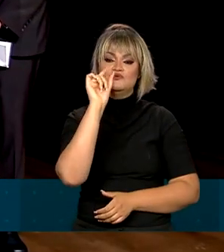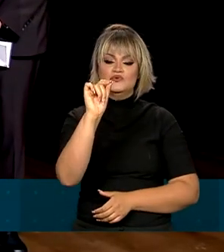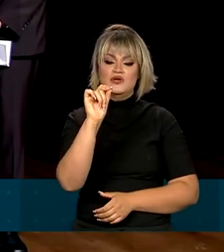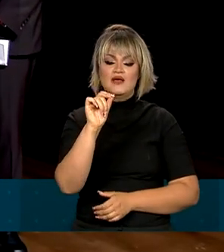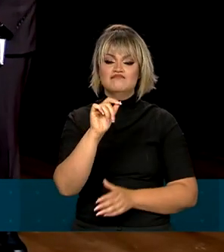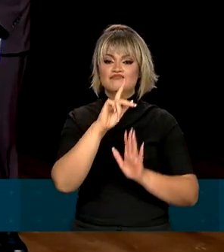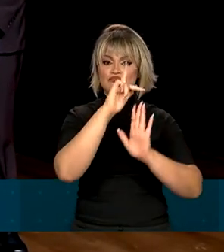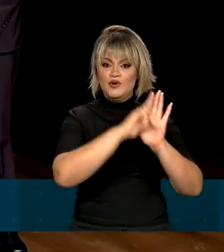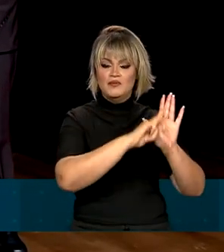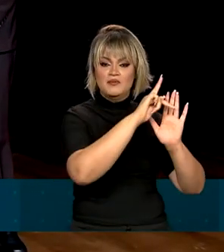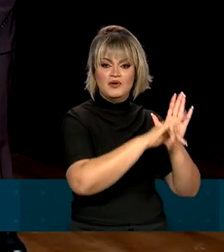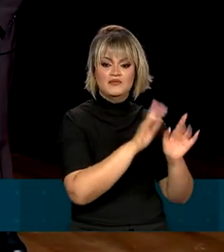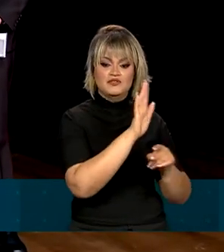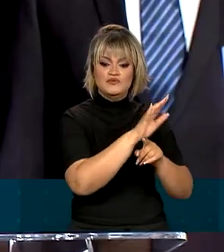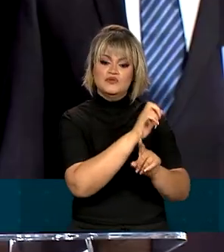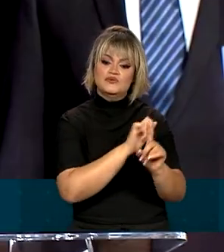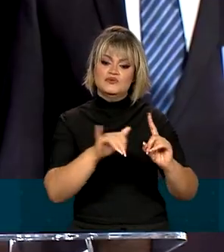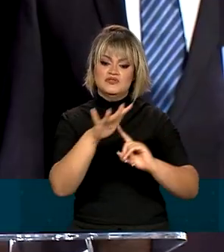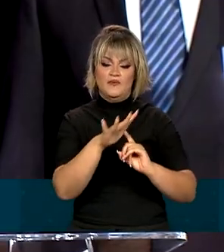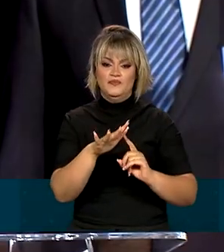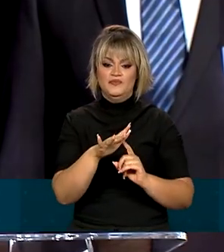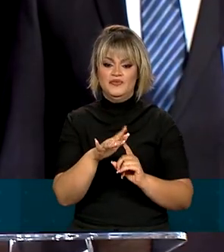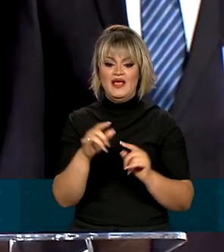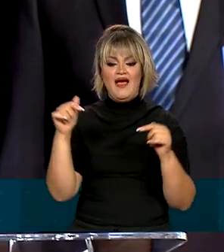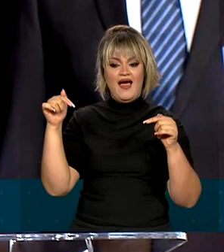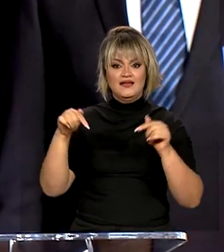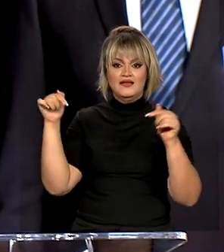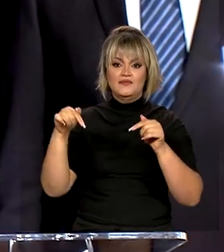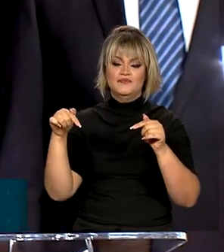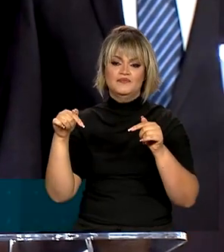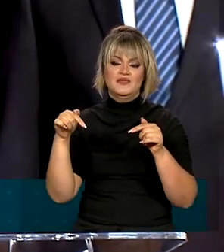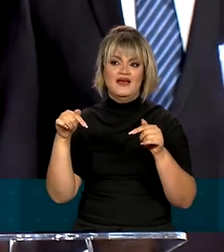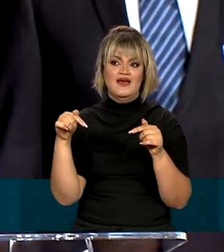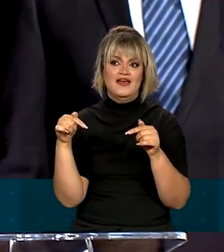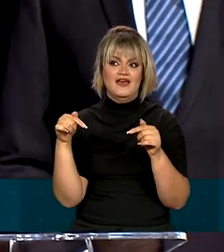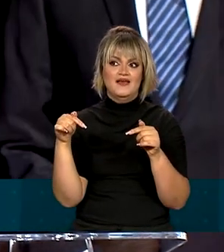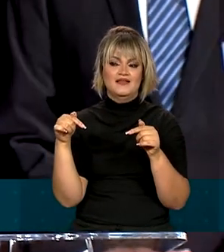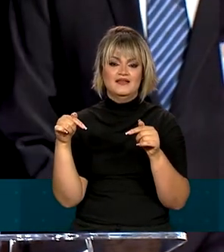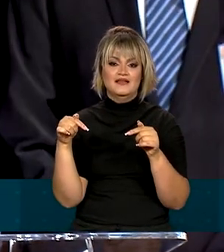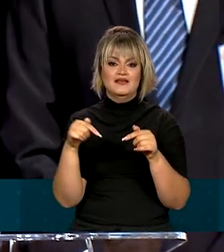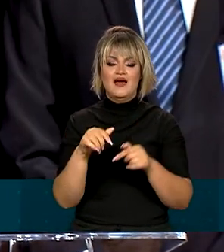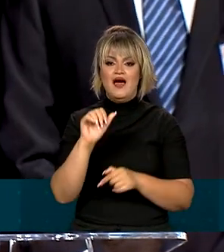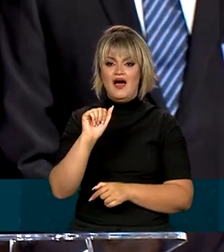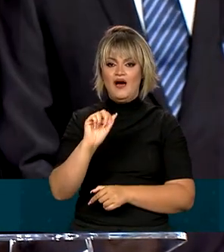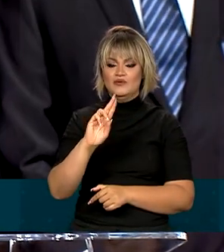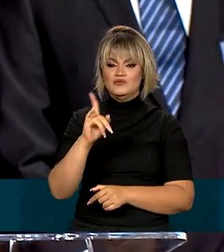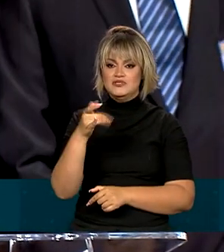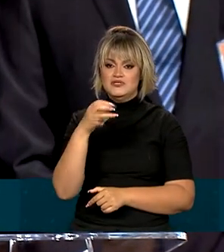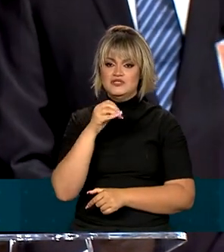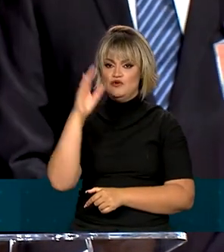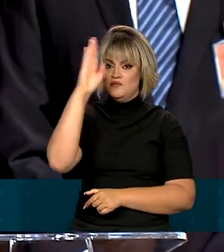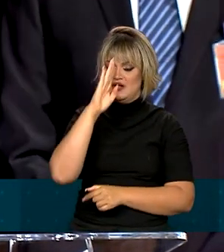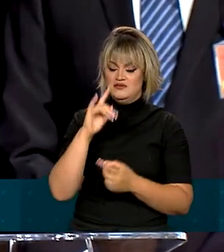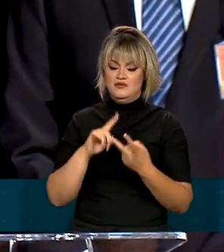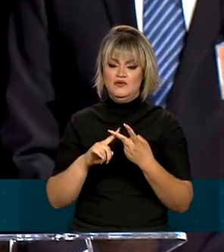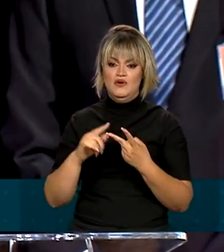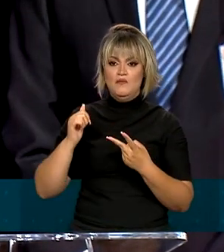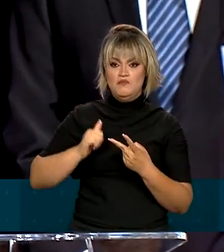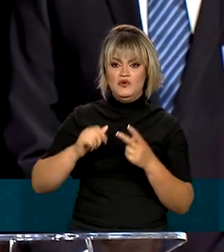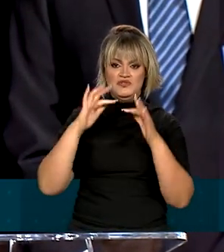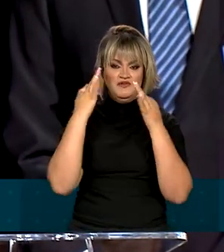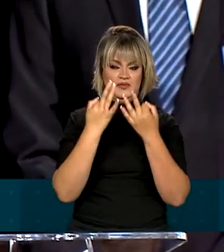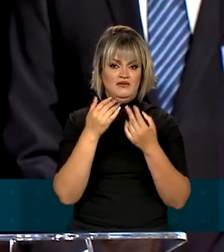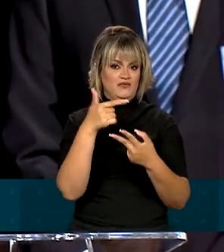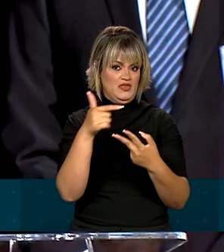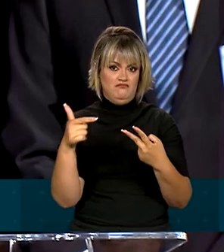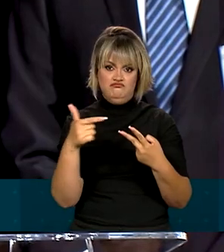os programas sociais. Não está previsto o Auxílio Brasil, o Bolsa Família, não está